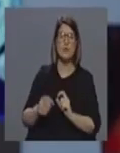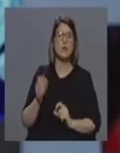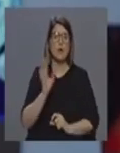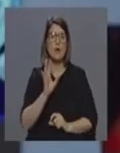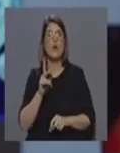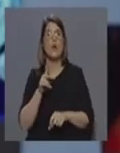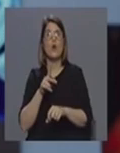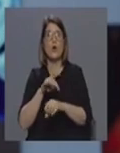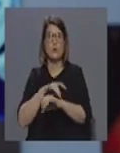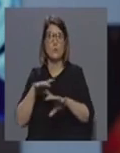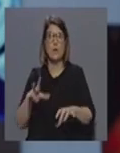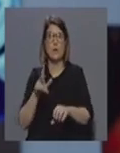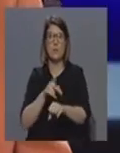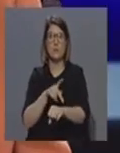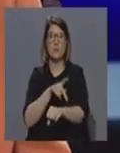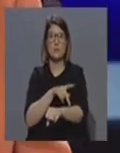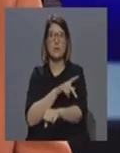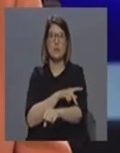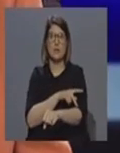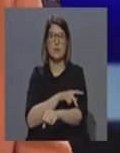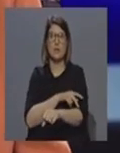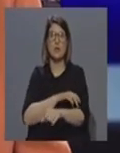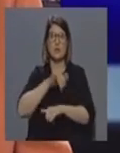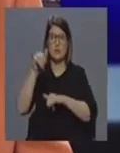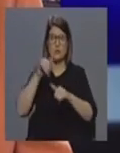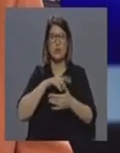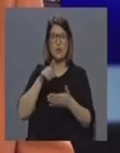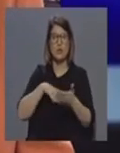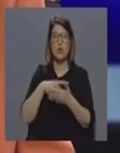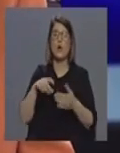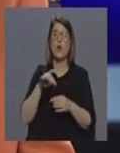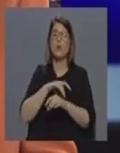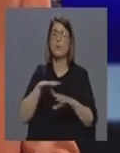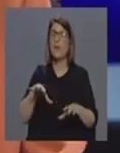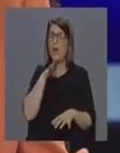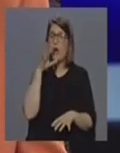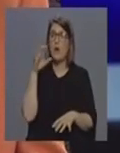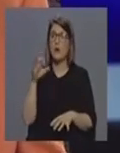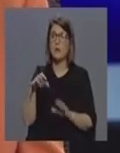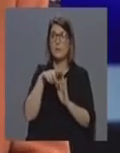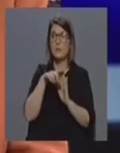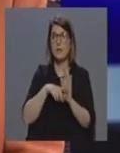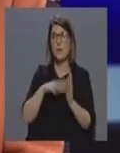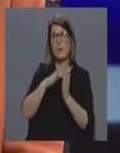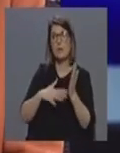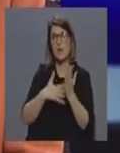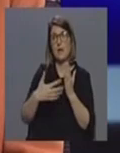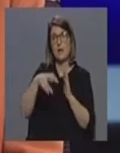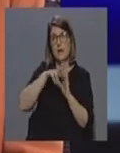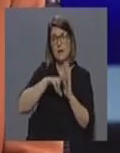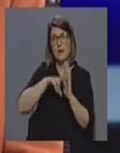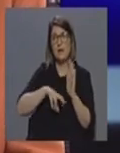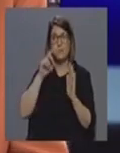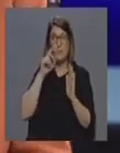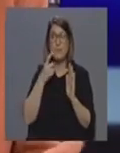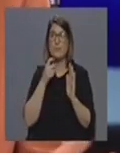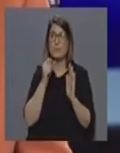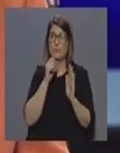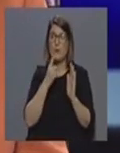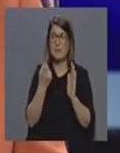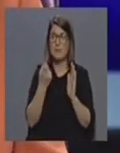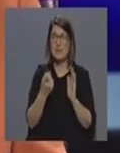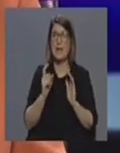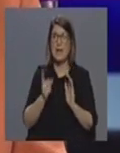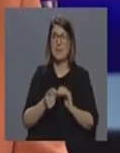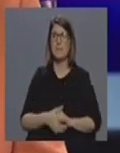Ponta de Algada cancelou as deslocações nomeadamente o hospital da Horta numa medida de um plano de contingência em que pode precisar deles certo mas entretanto